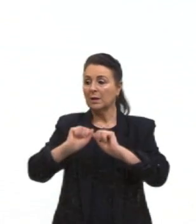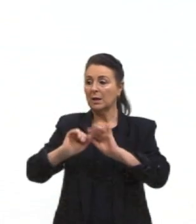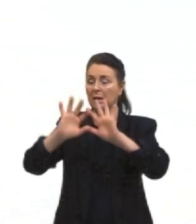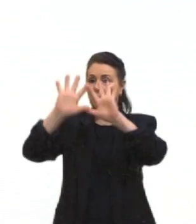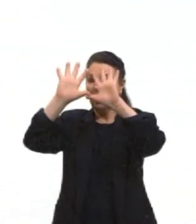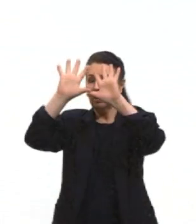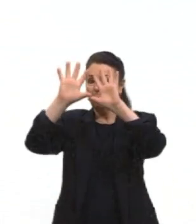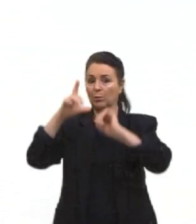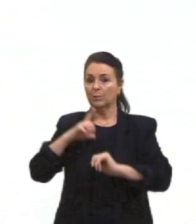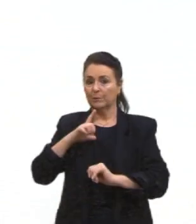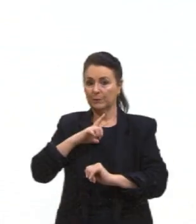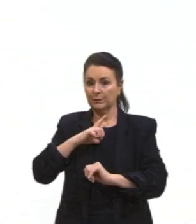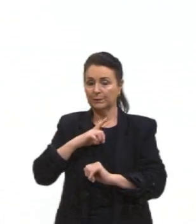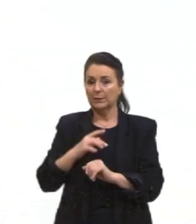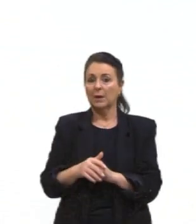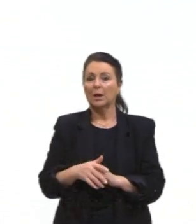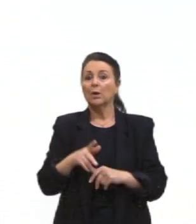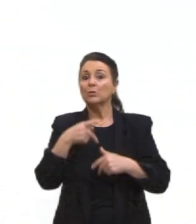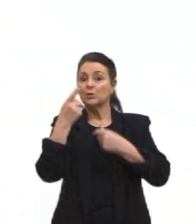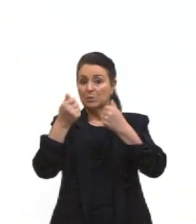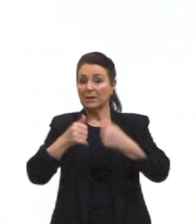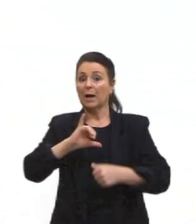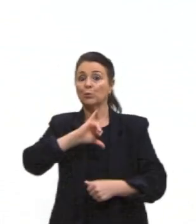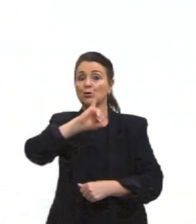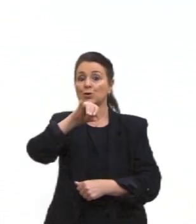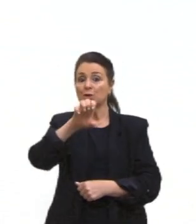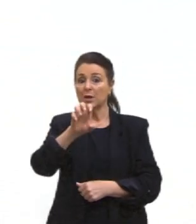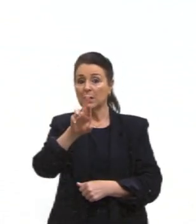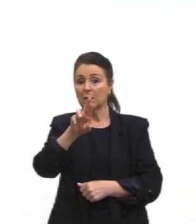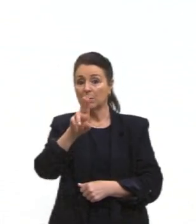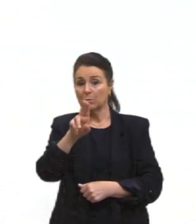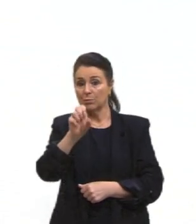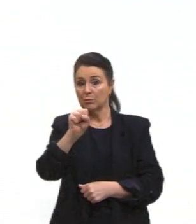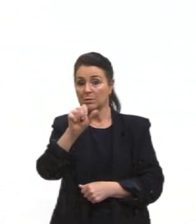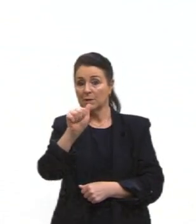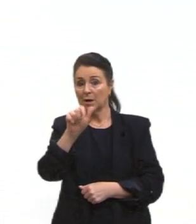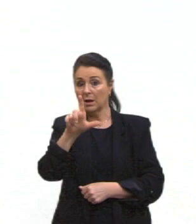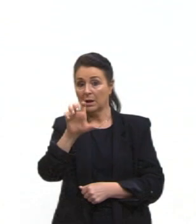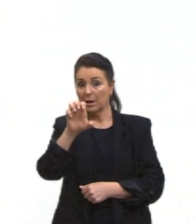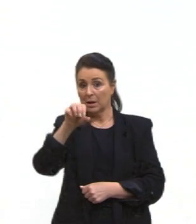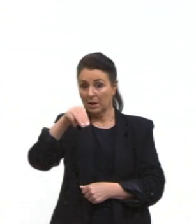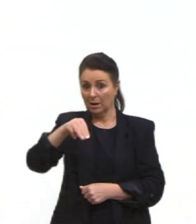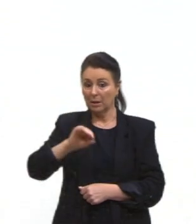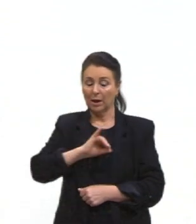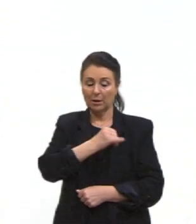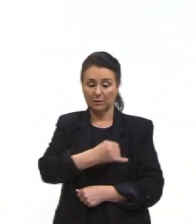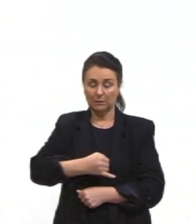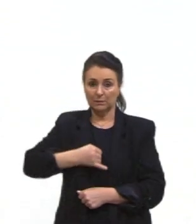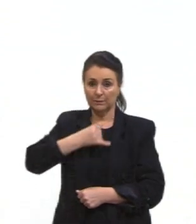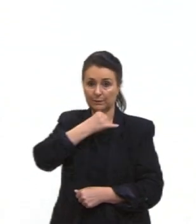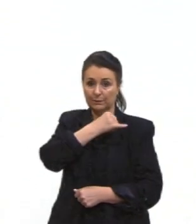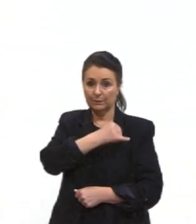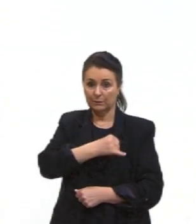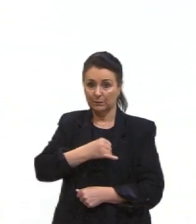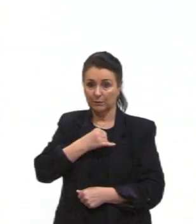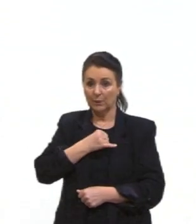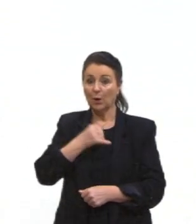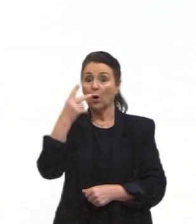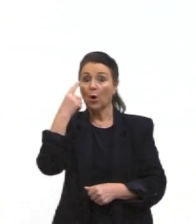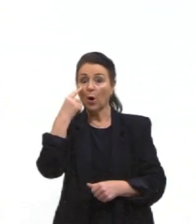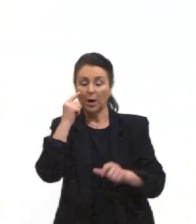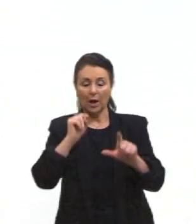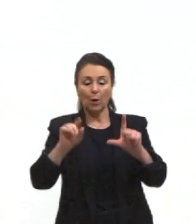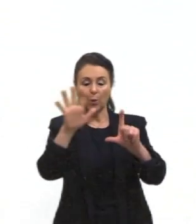né, como a gente já tinha falado, tá. Quer saber um pouco mais sobre a guerra do Yom Kippur, né, não vou me estender muito aqui, eu trouxe um QR Code,